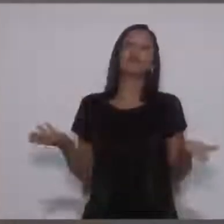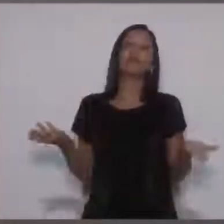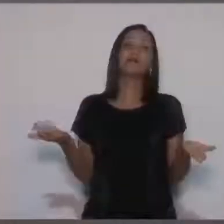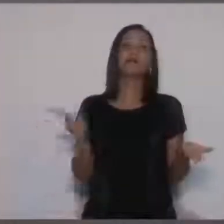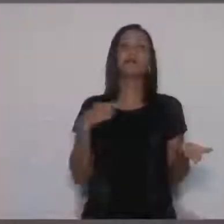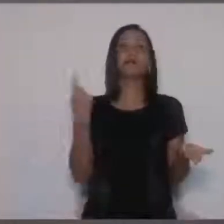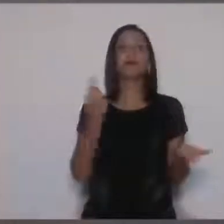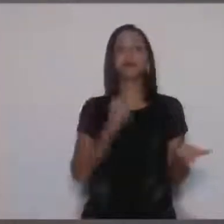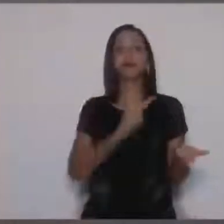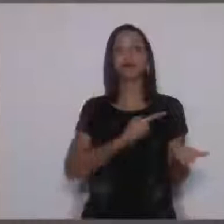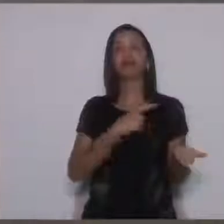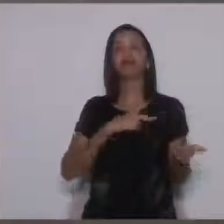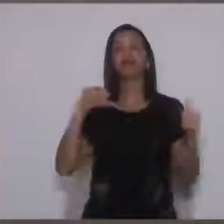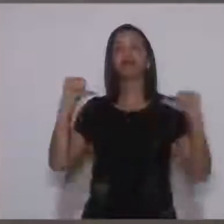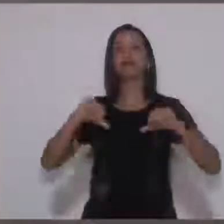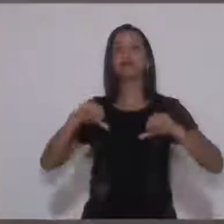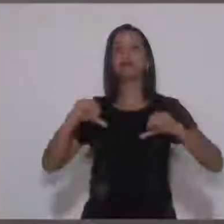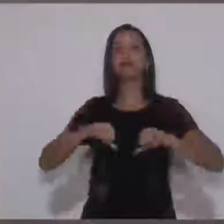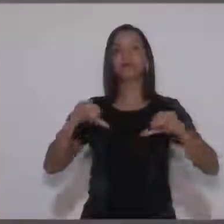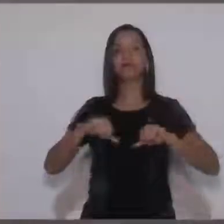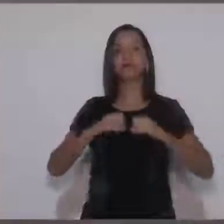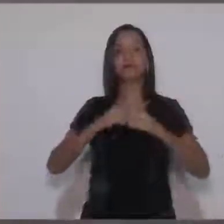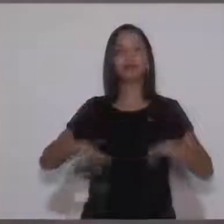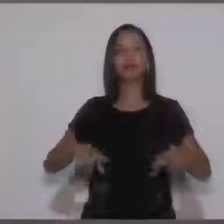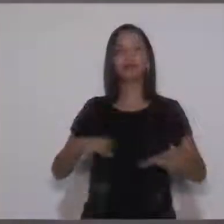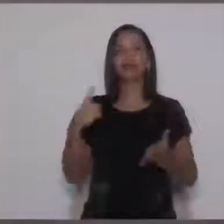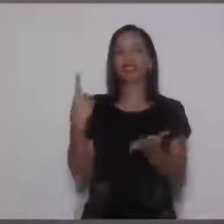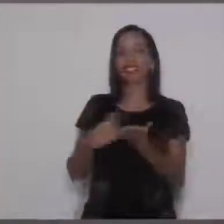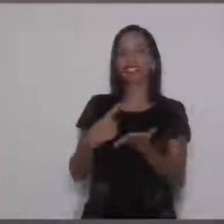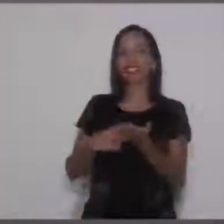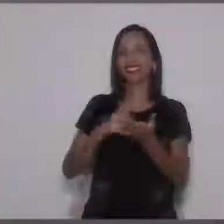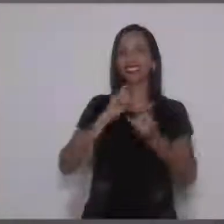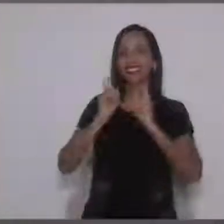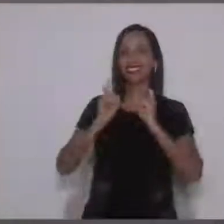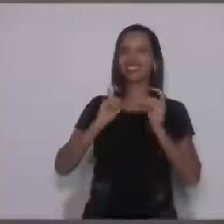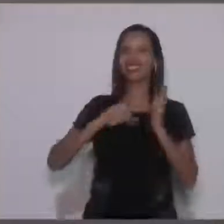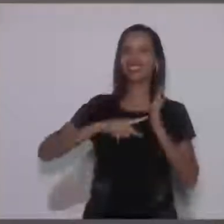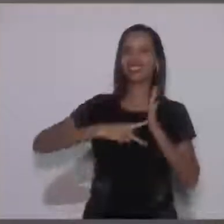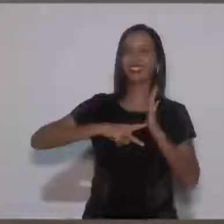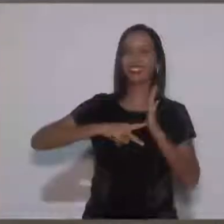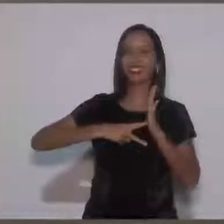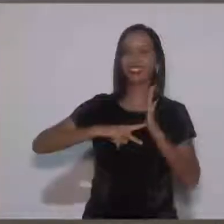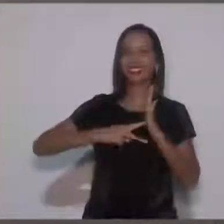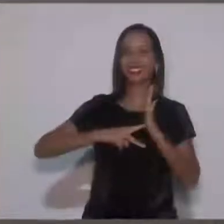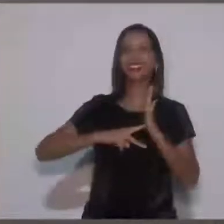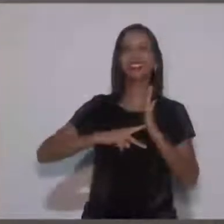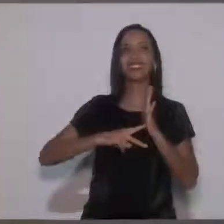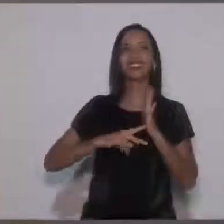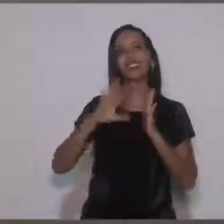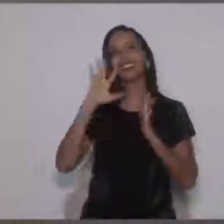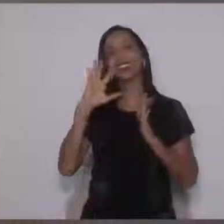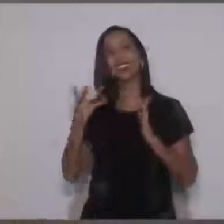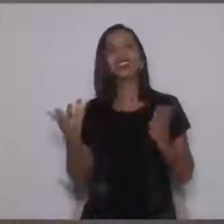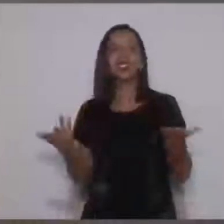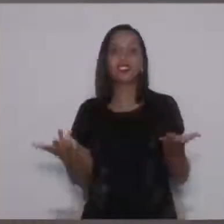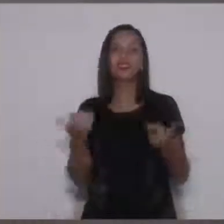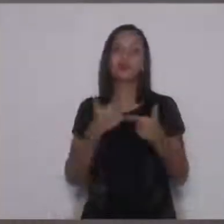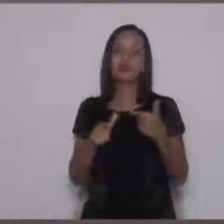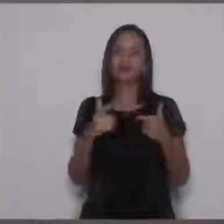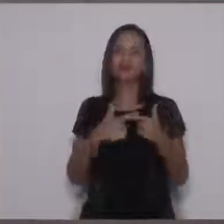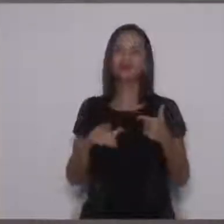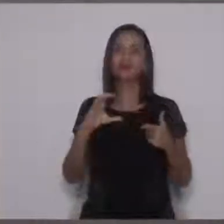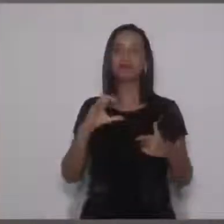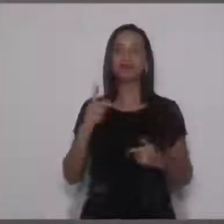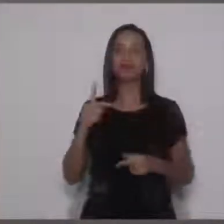Nós é que ficamos no prejuízo, então como você marcou uma reunião aí com o sindicato, vamos ver se você resolve esse impasse agora, porque a